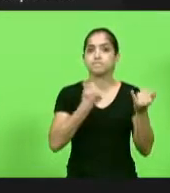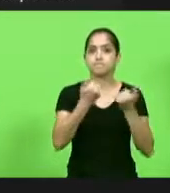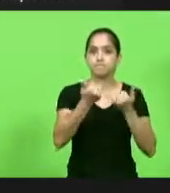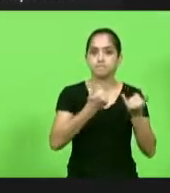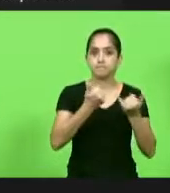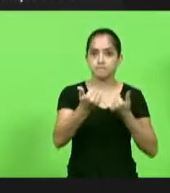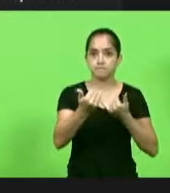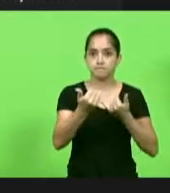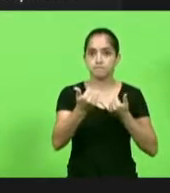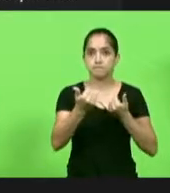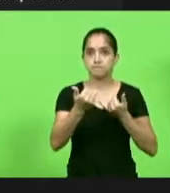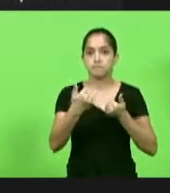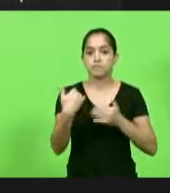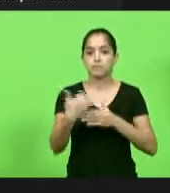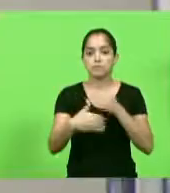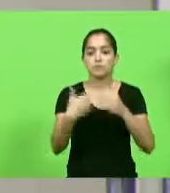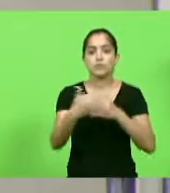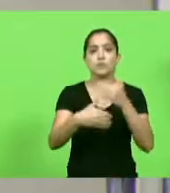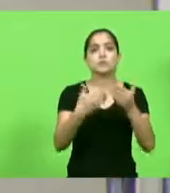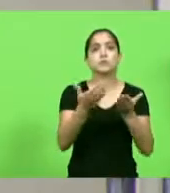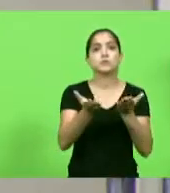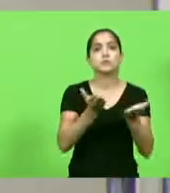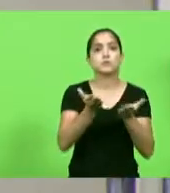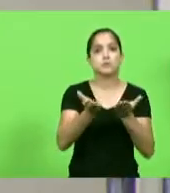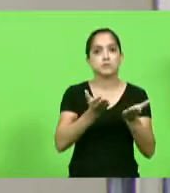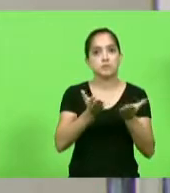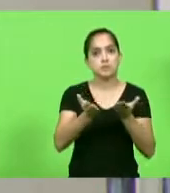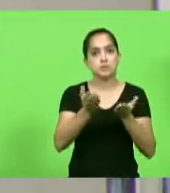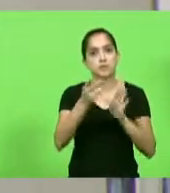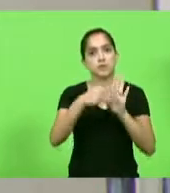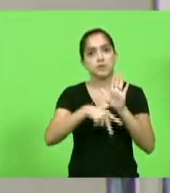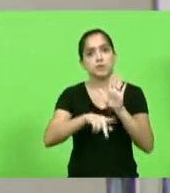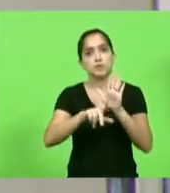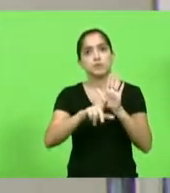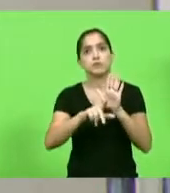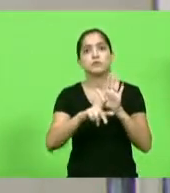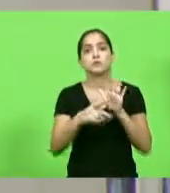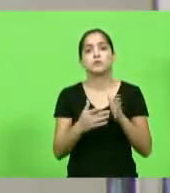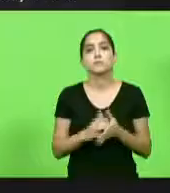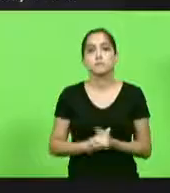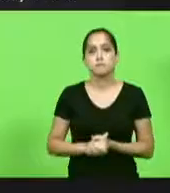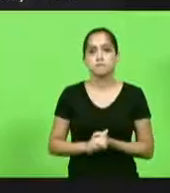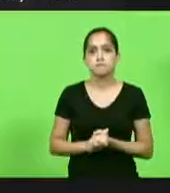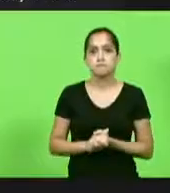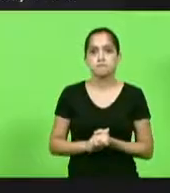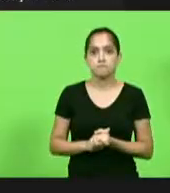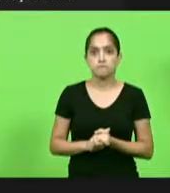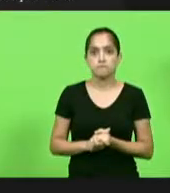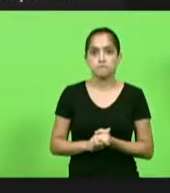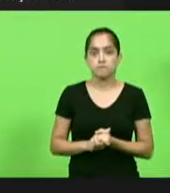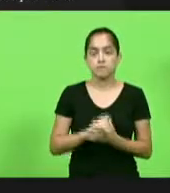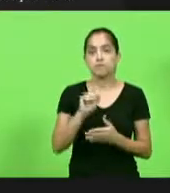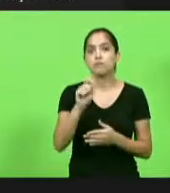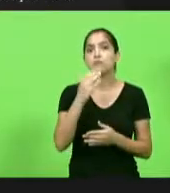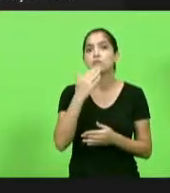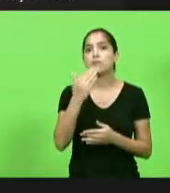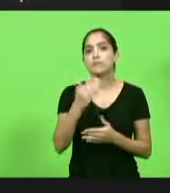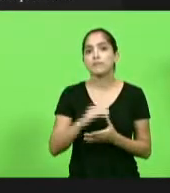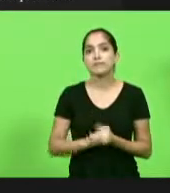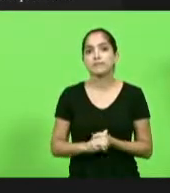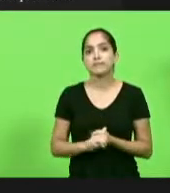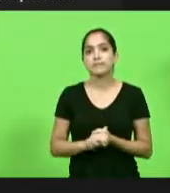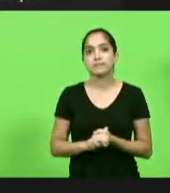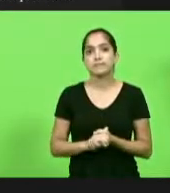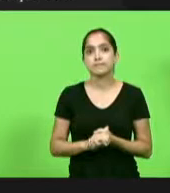informações acerca do processo solicitatório e o programa finalístico da pasta. Quem está pedindo, deputado